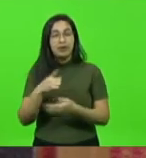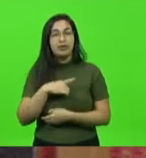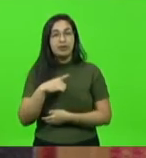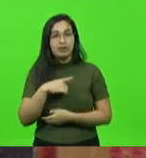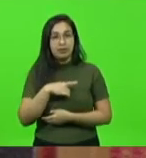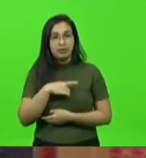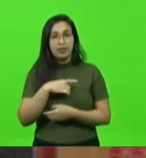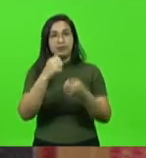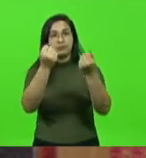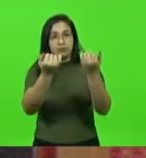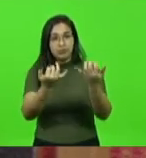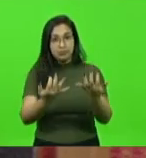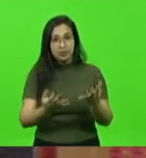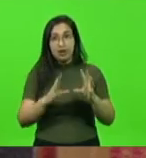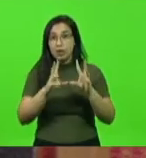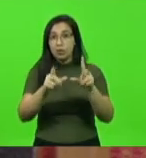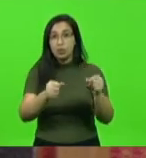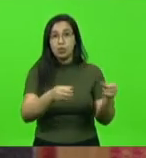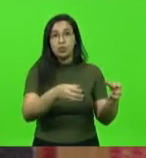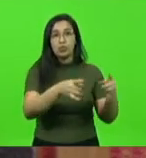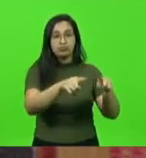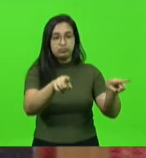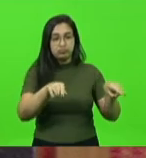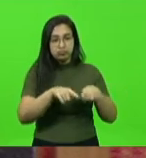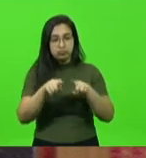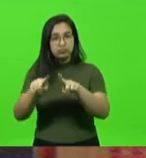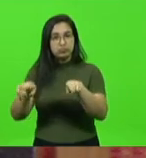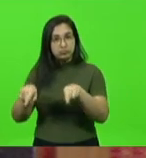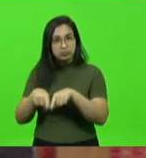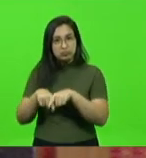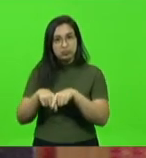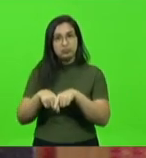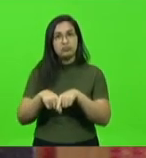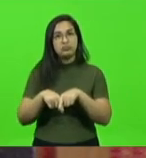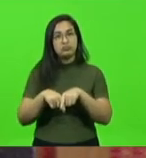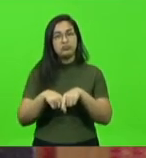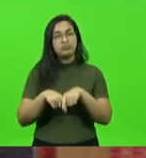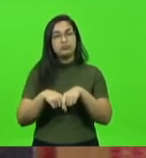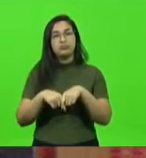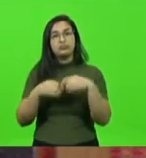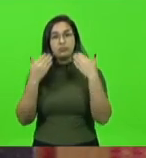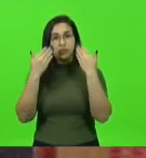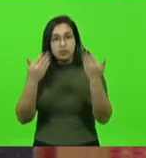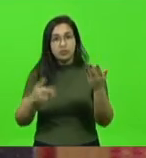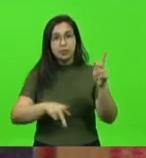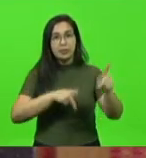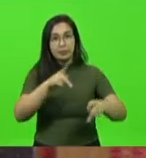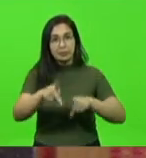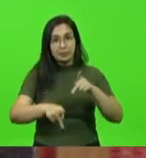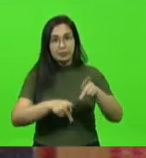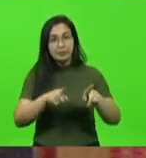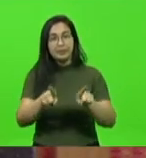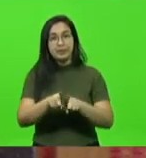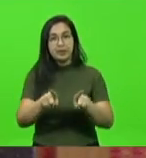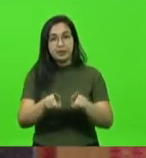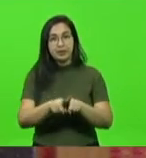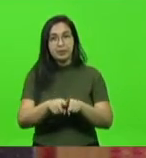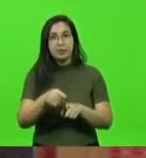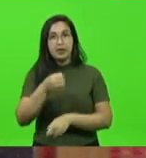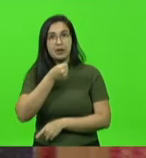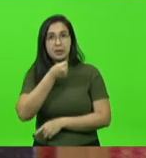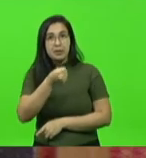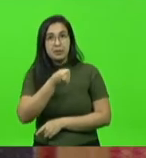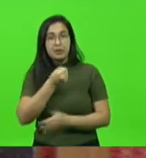contas em todos os gabinetes divulgando para a população e para a imprensa e é